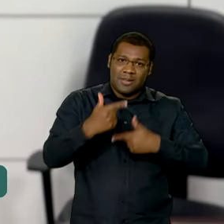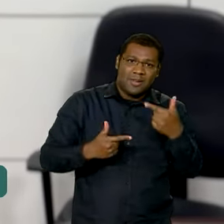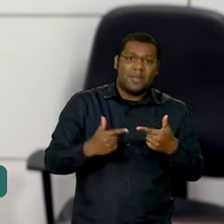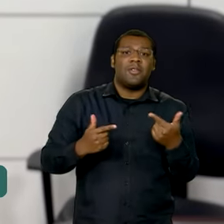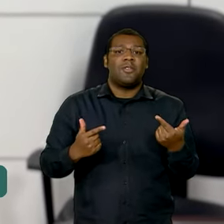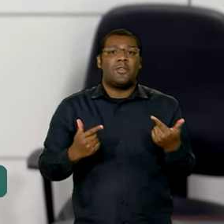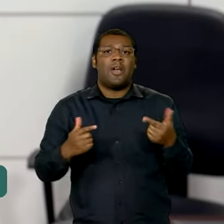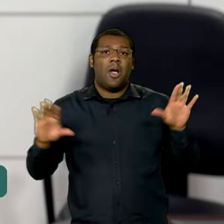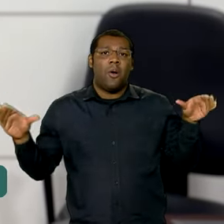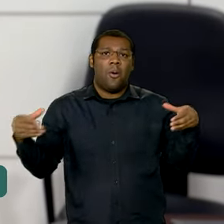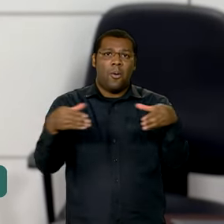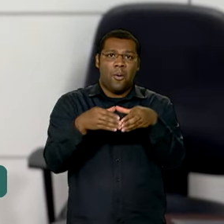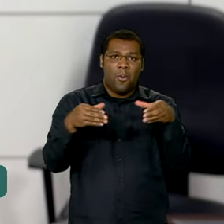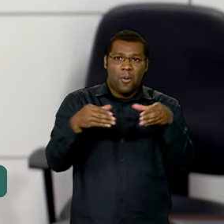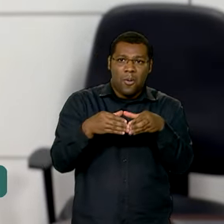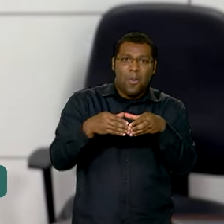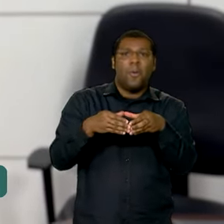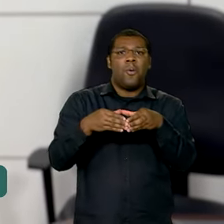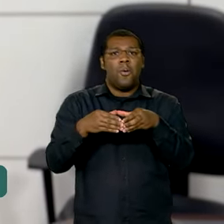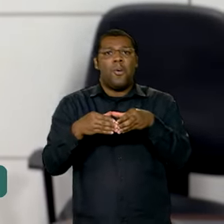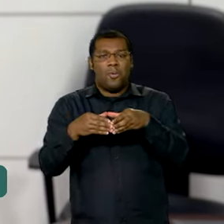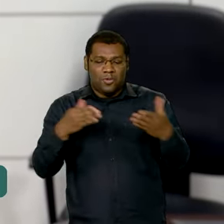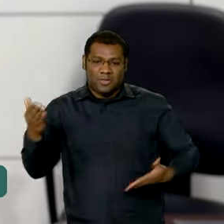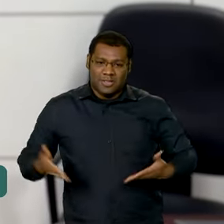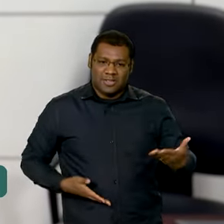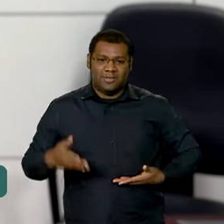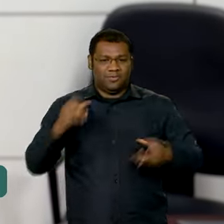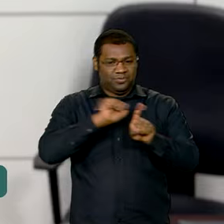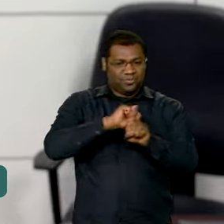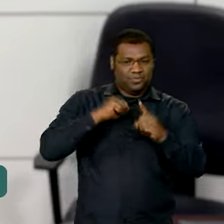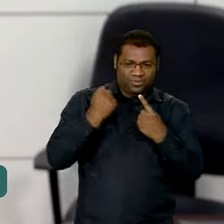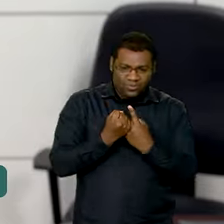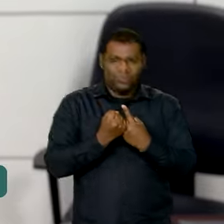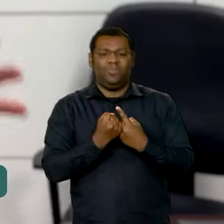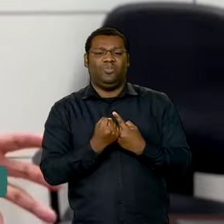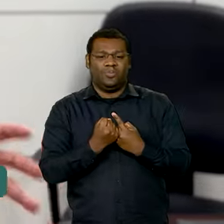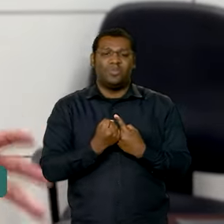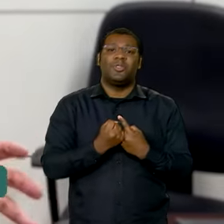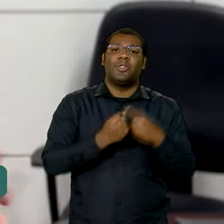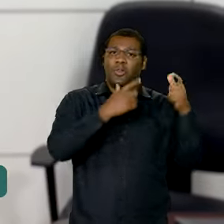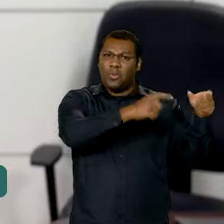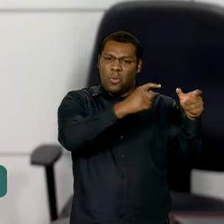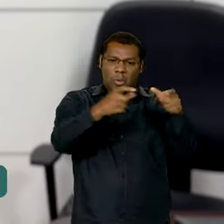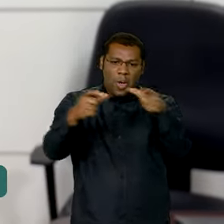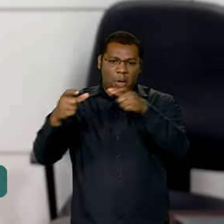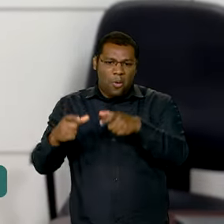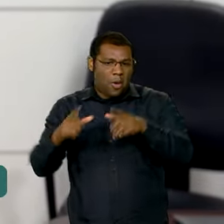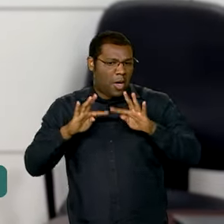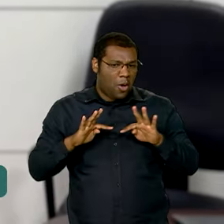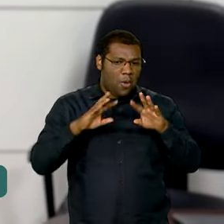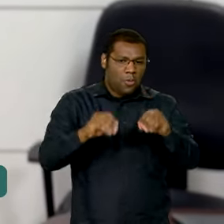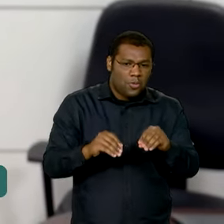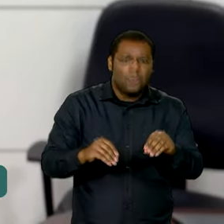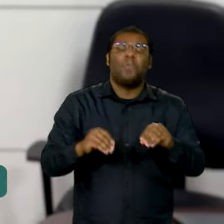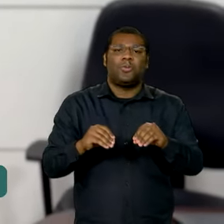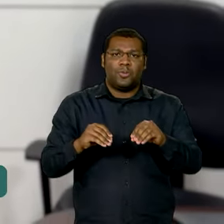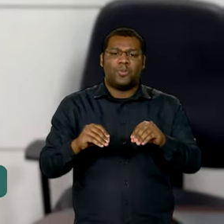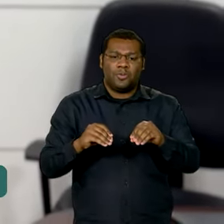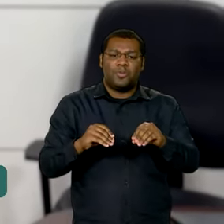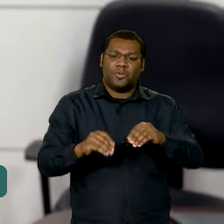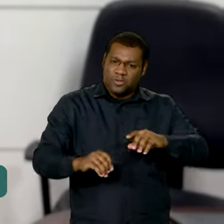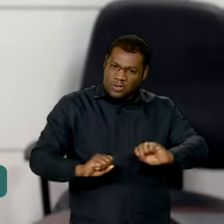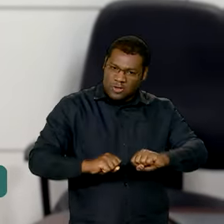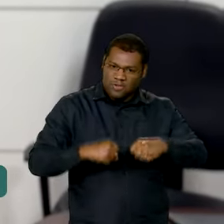Sistema Único, da Assistência Social, do Busca Ativa, que em cada lugar está nos ajudando nesta missão,